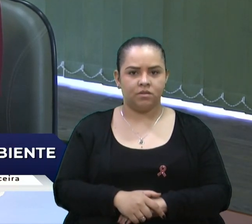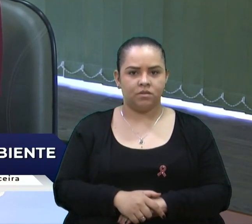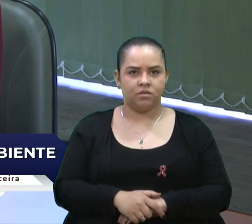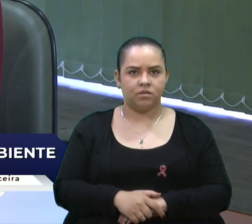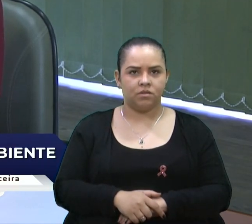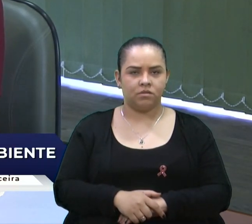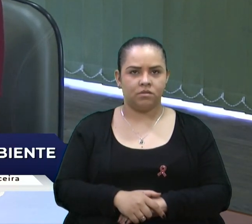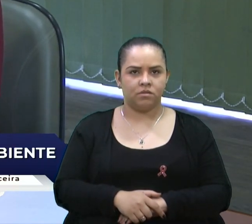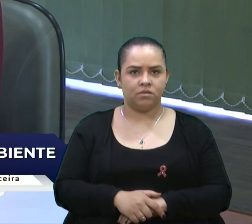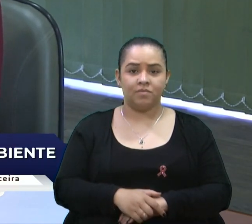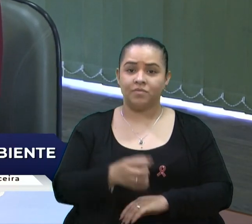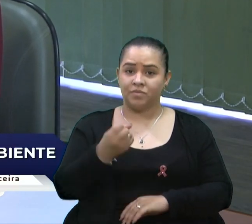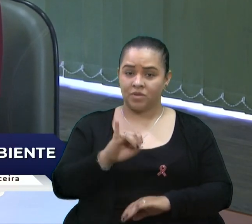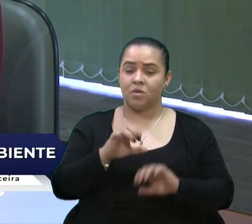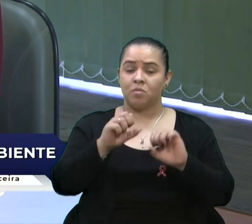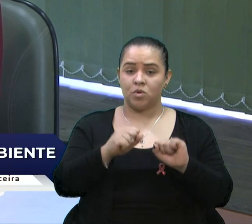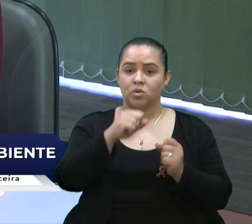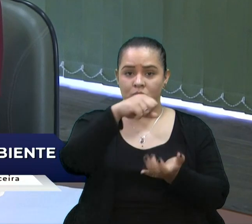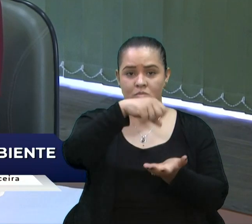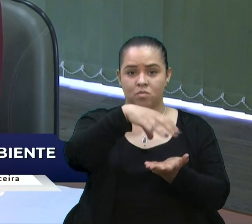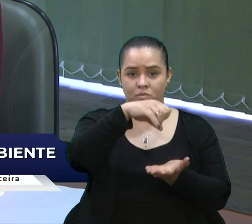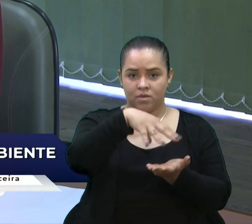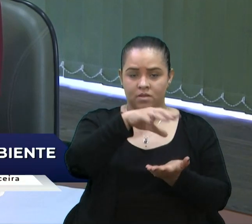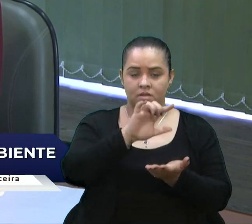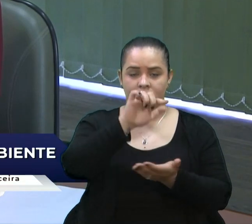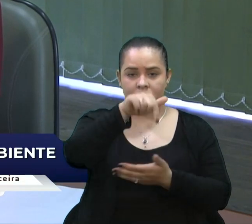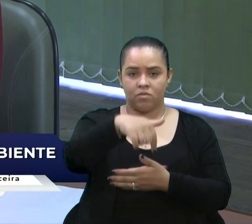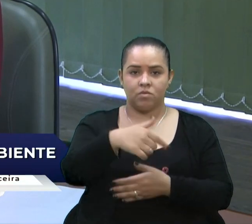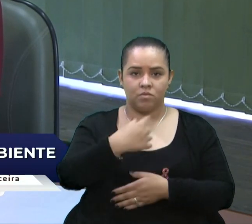Se puder dar uma cópia depois, para a gente...